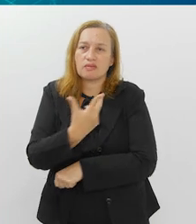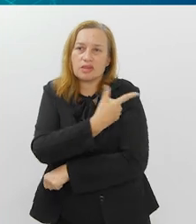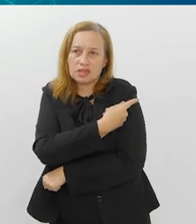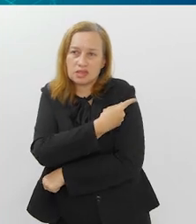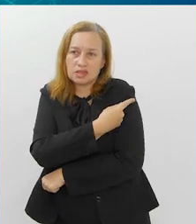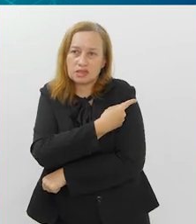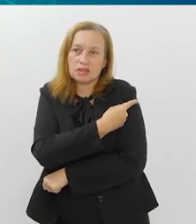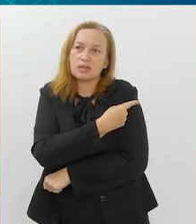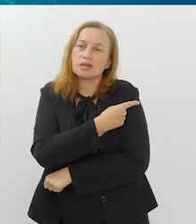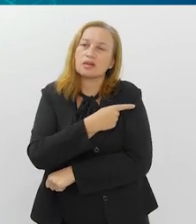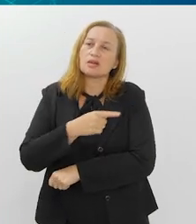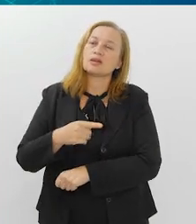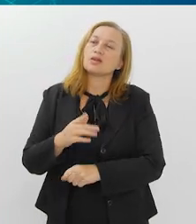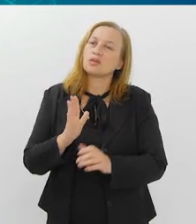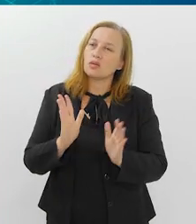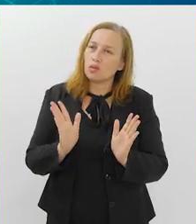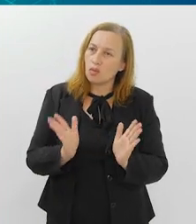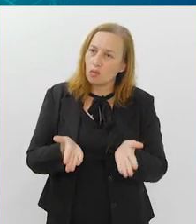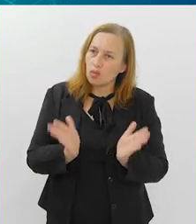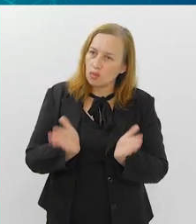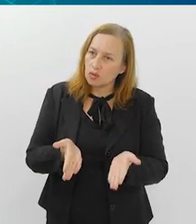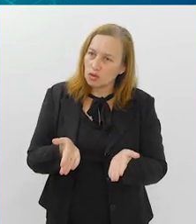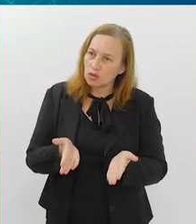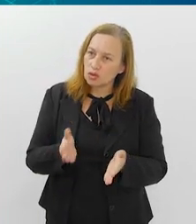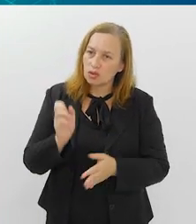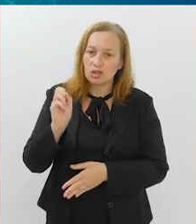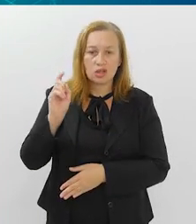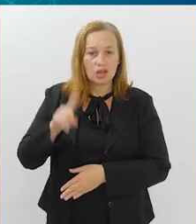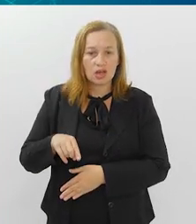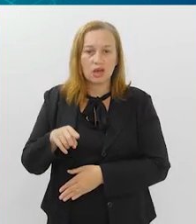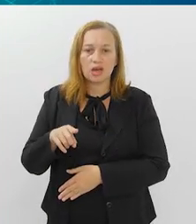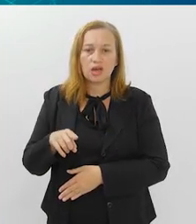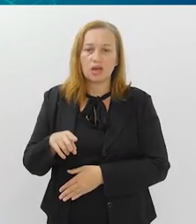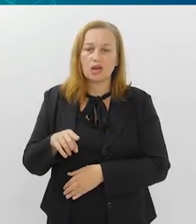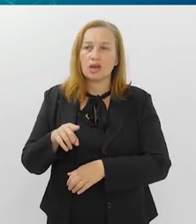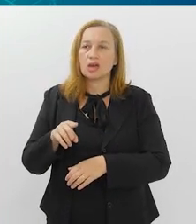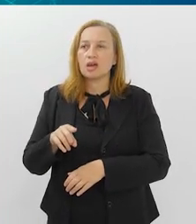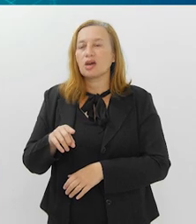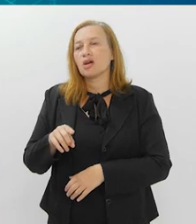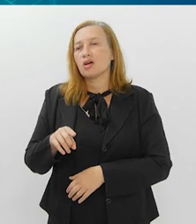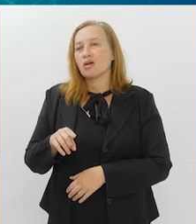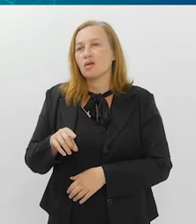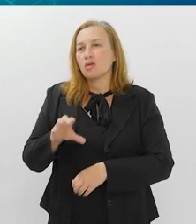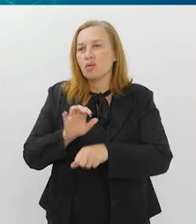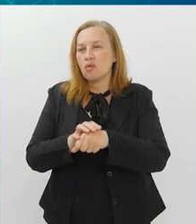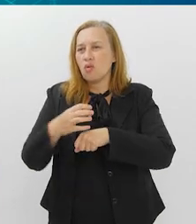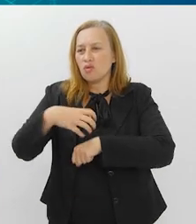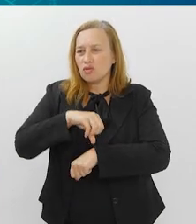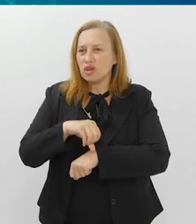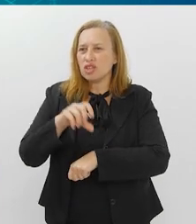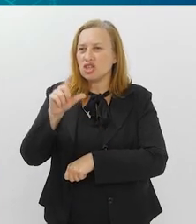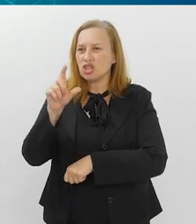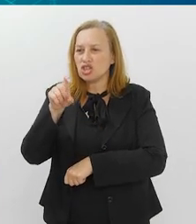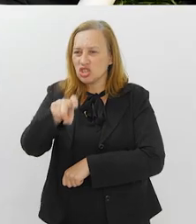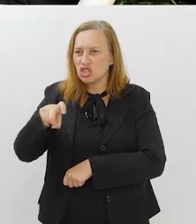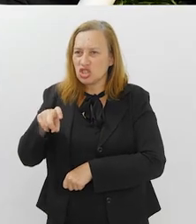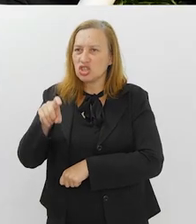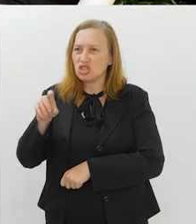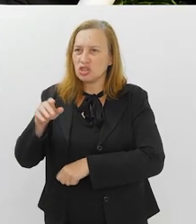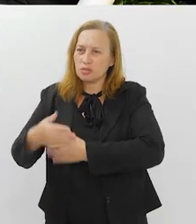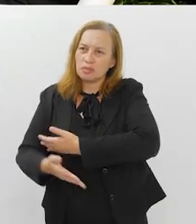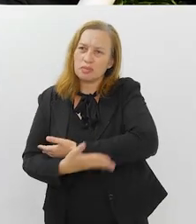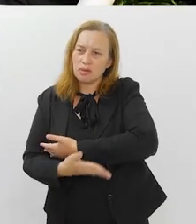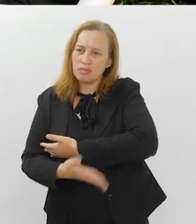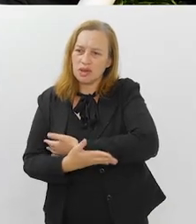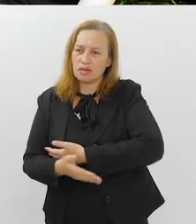a vacina mais atualizada hoje, que é a COVID-XBB. está certo,